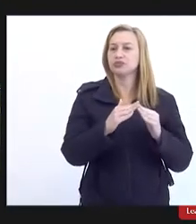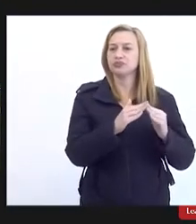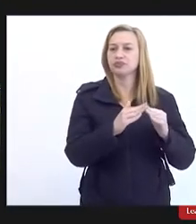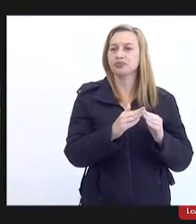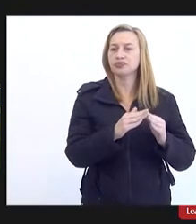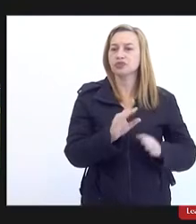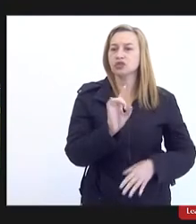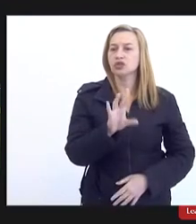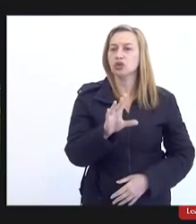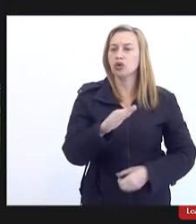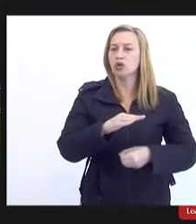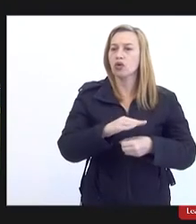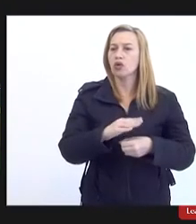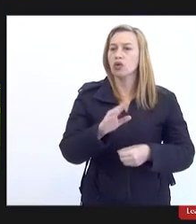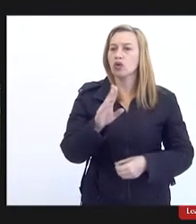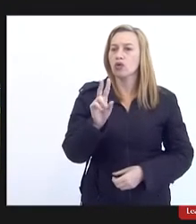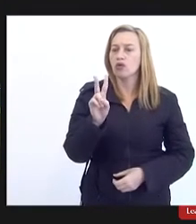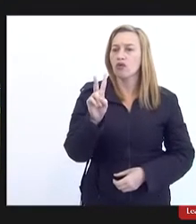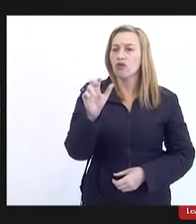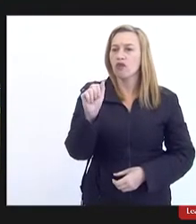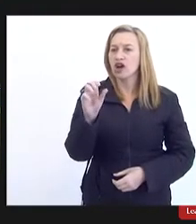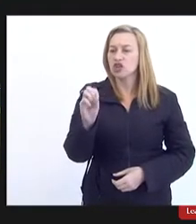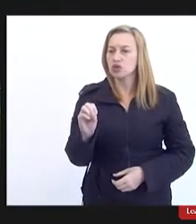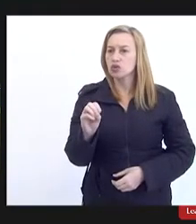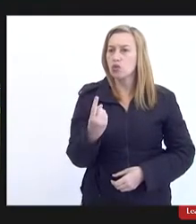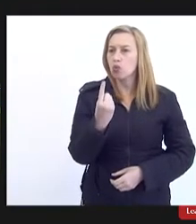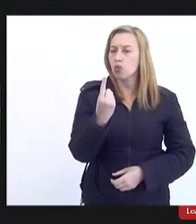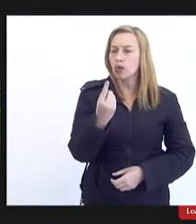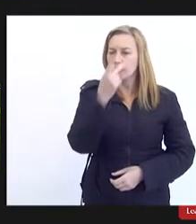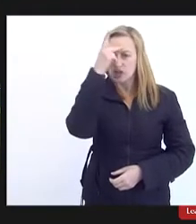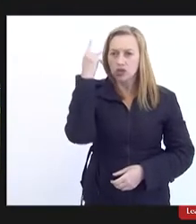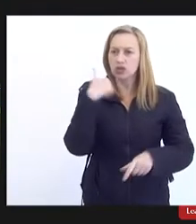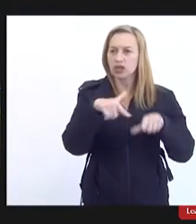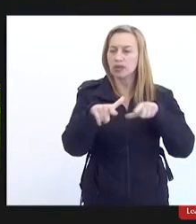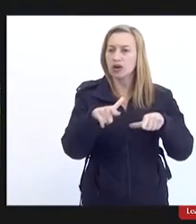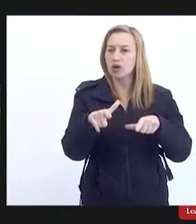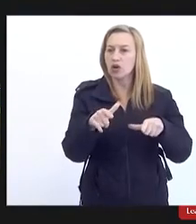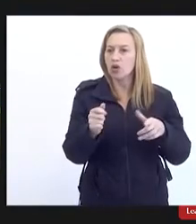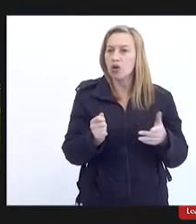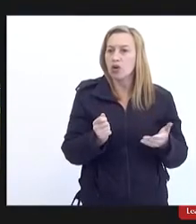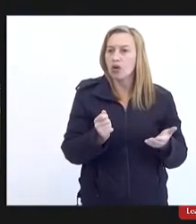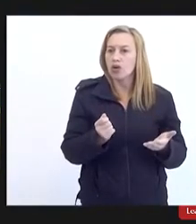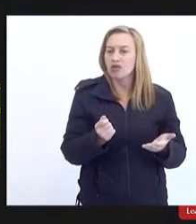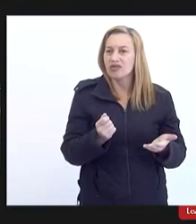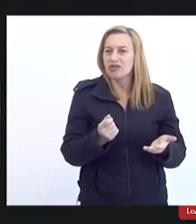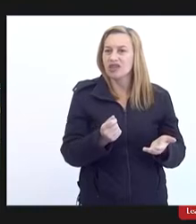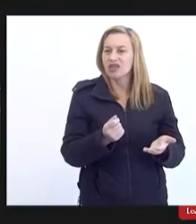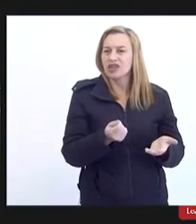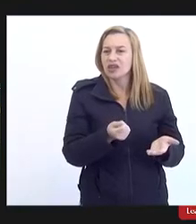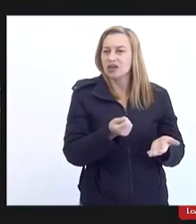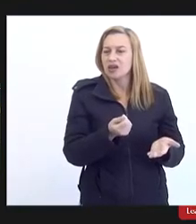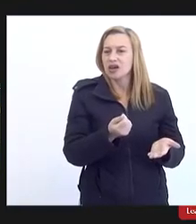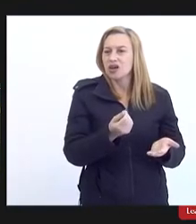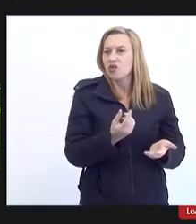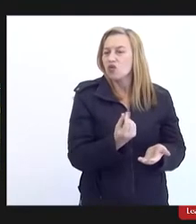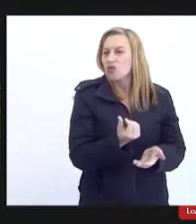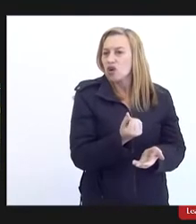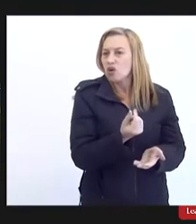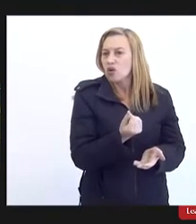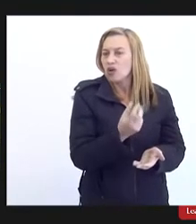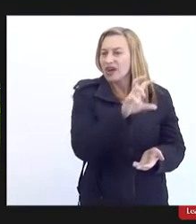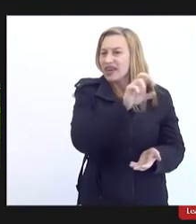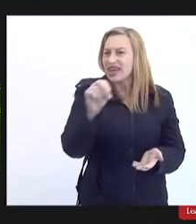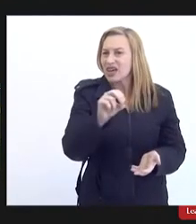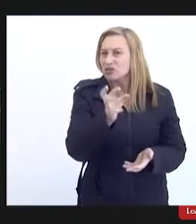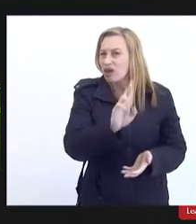vaso sanitário a pessoa um trabalhador chega a cobrar 500 reais olha só é um disparate né